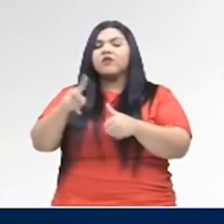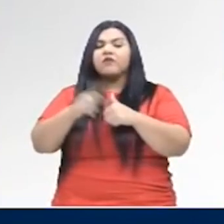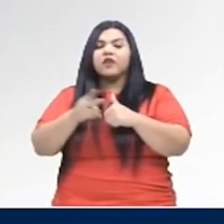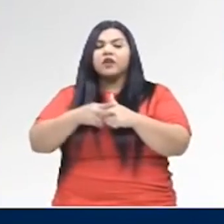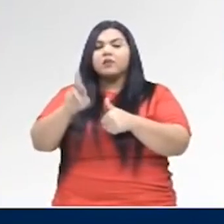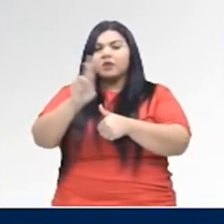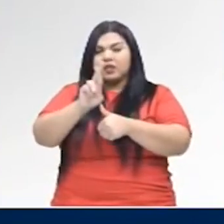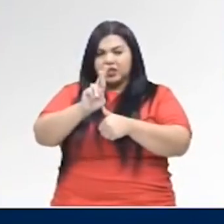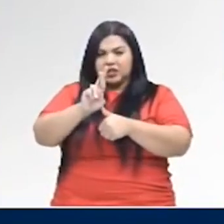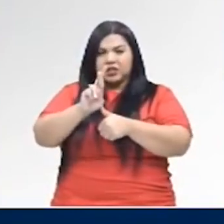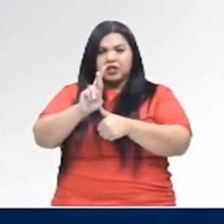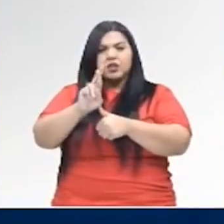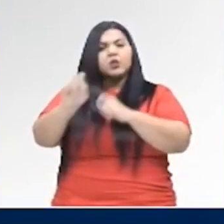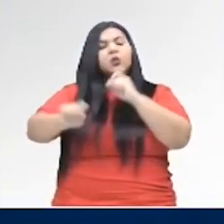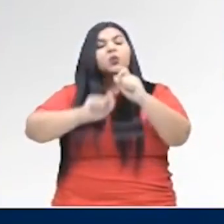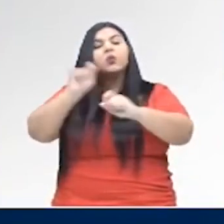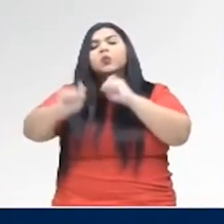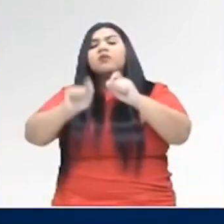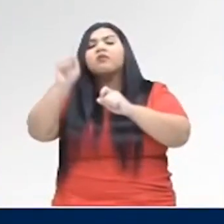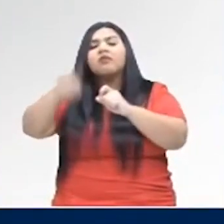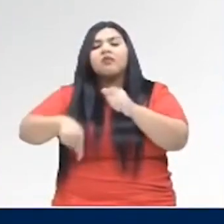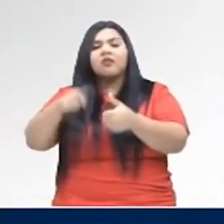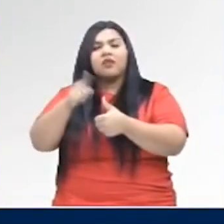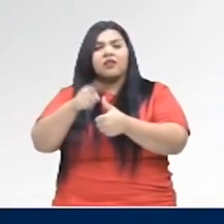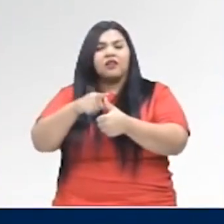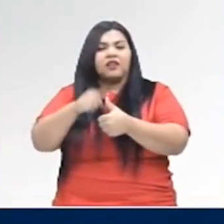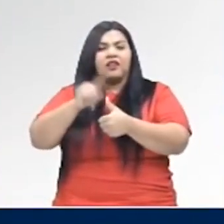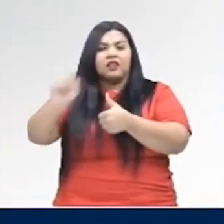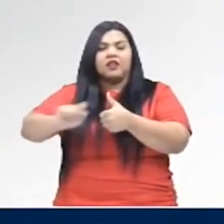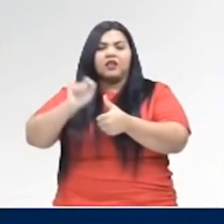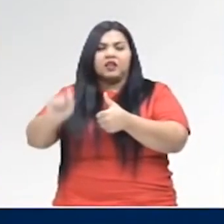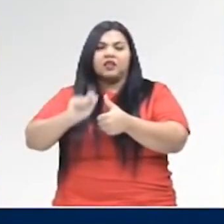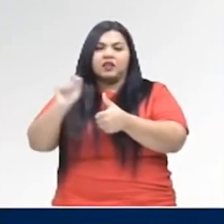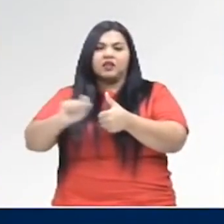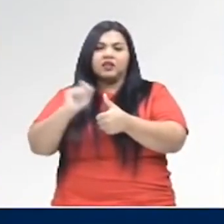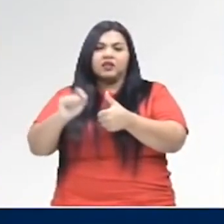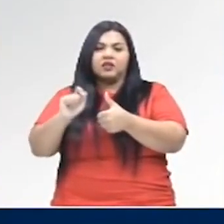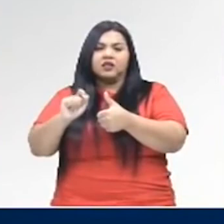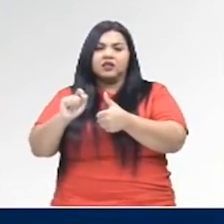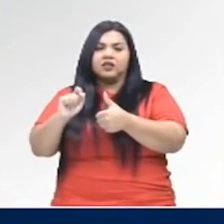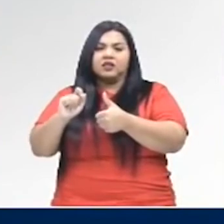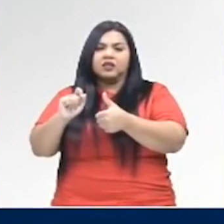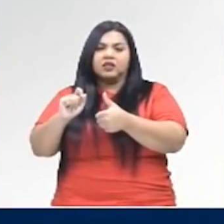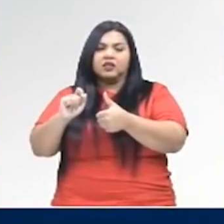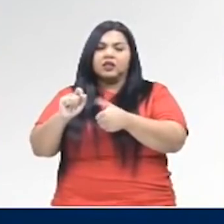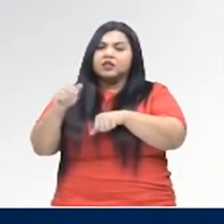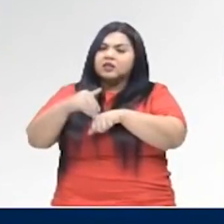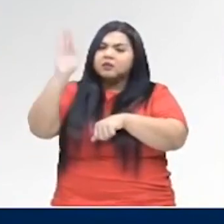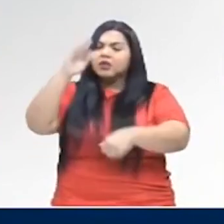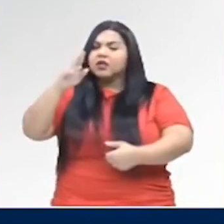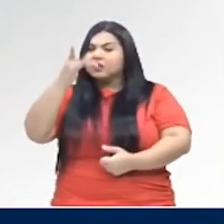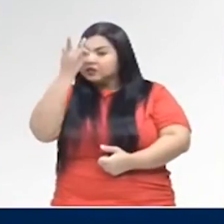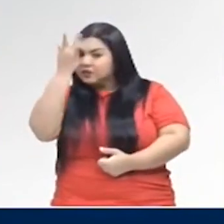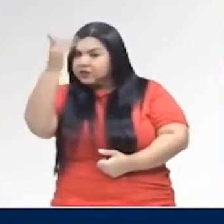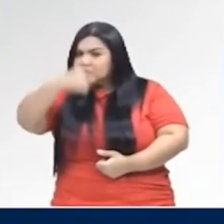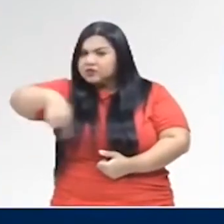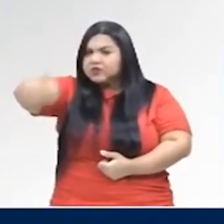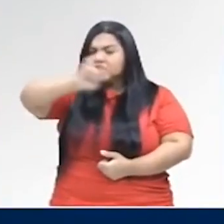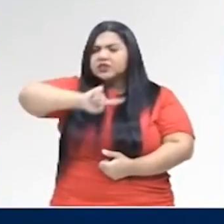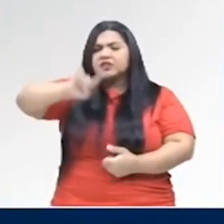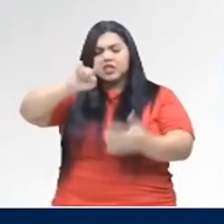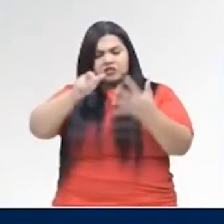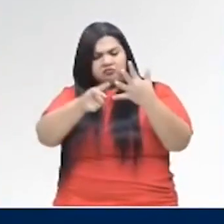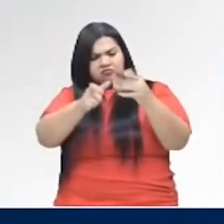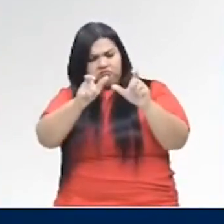são eles? Amores da minha vida. Preste muita atenção. Os verbos irregulares são os mais fáceis de você conjugar, de você